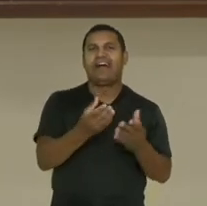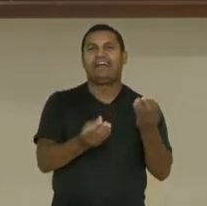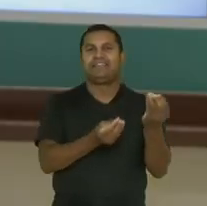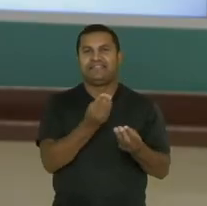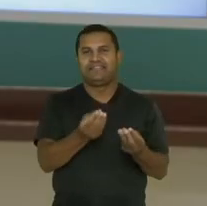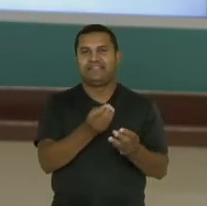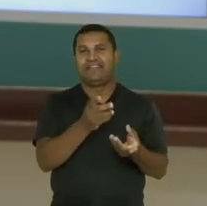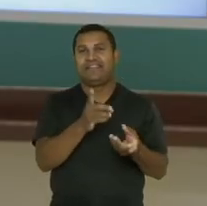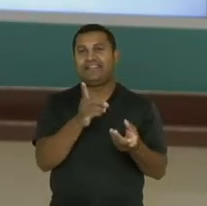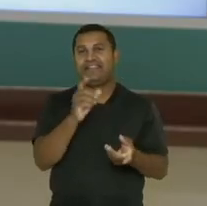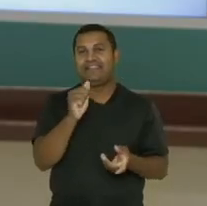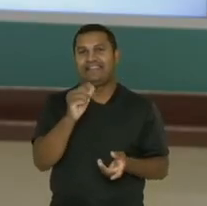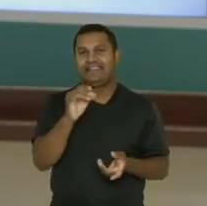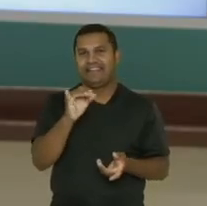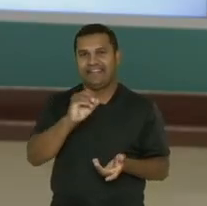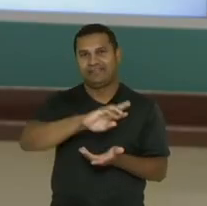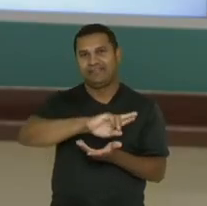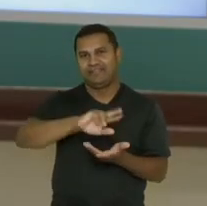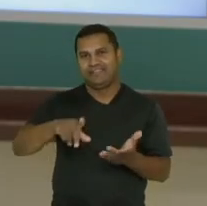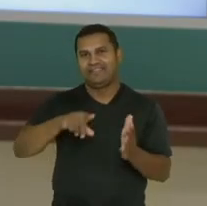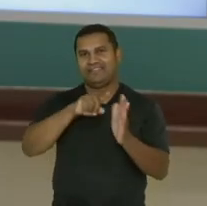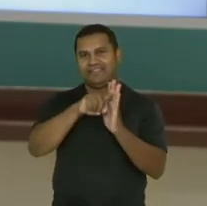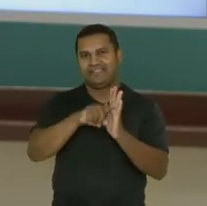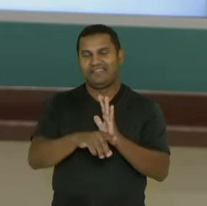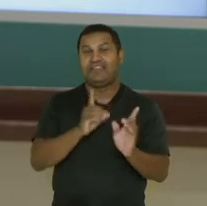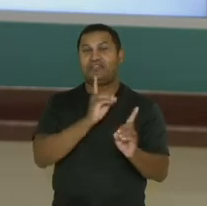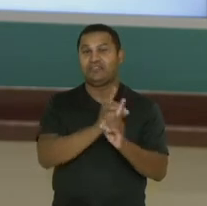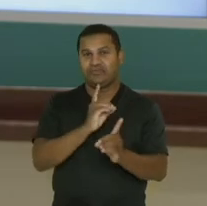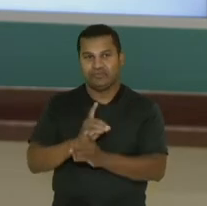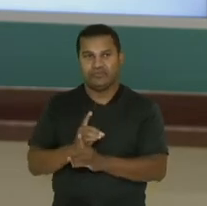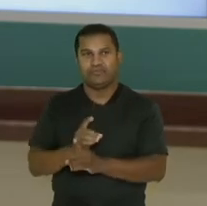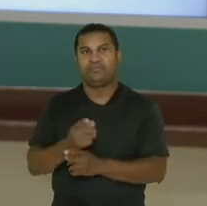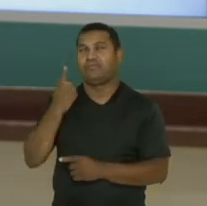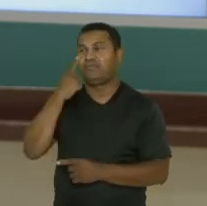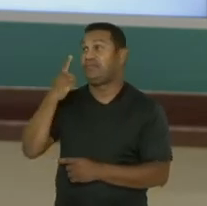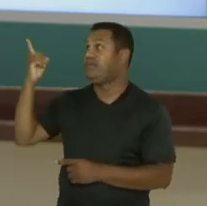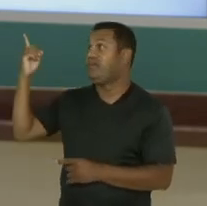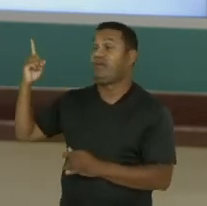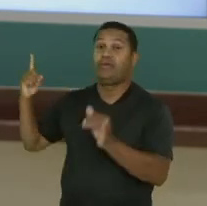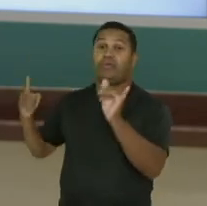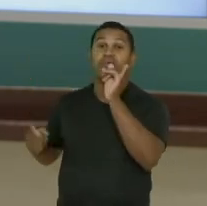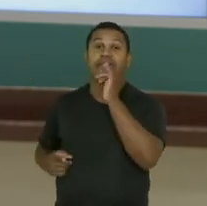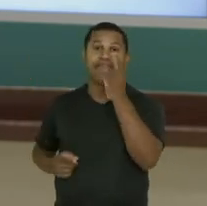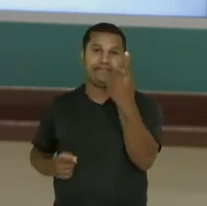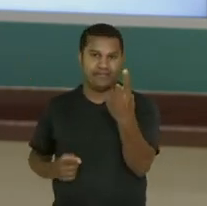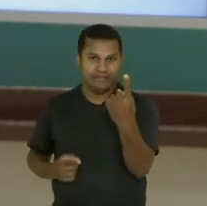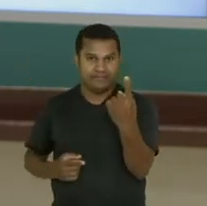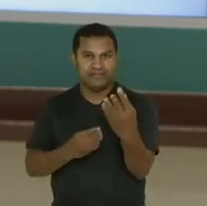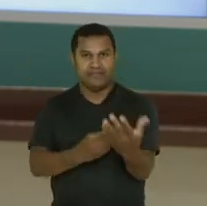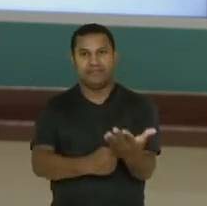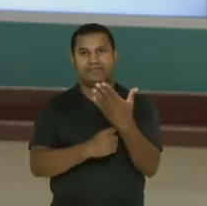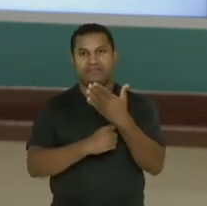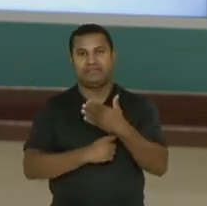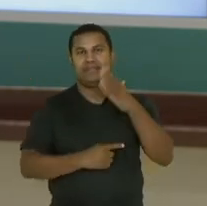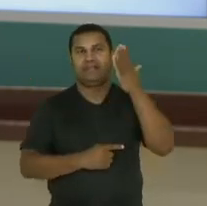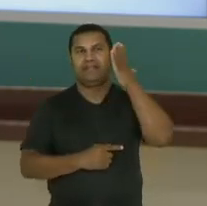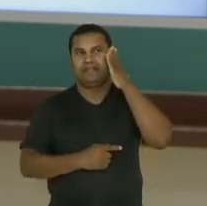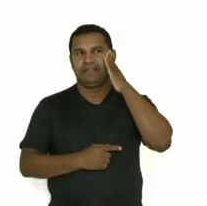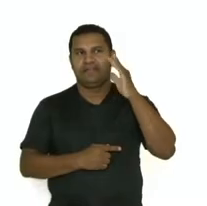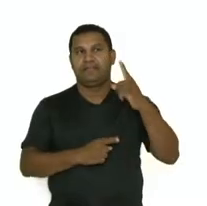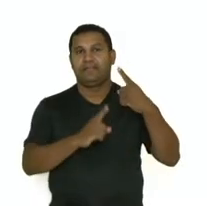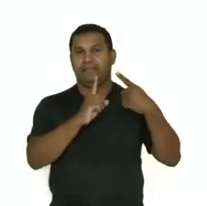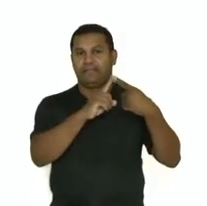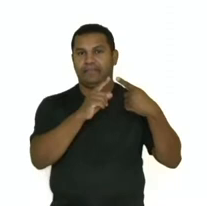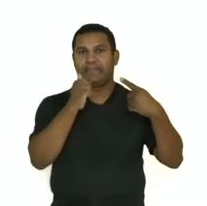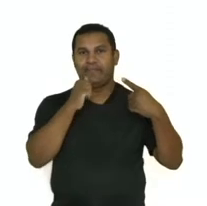Estudo de caso. Vamos começar com um exemplo para a gente situar um pouquinho esse negócio. Marcia quer ser dona do seu próprio